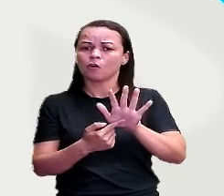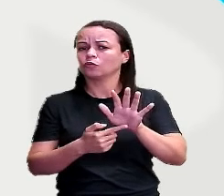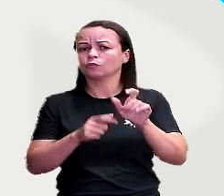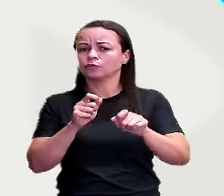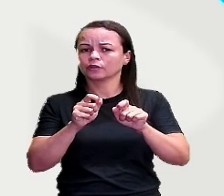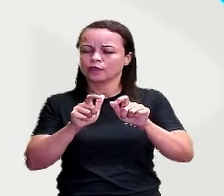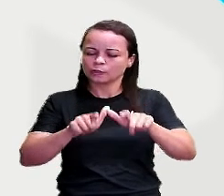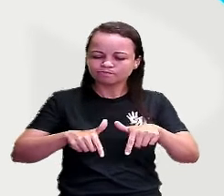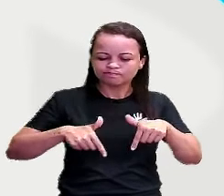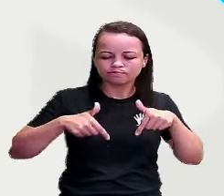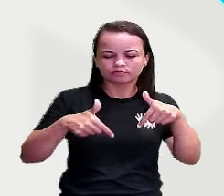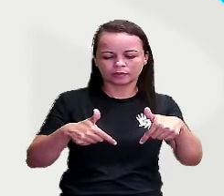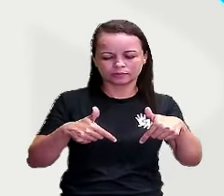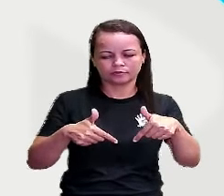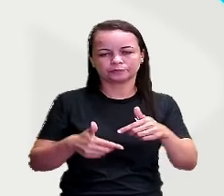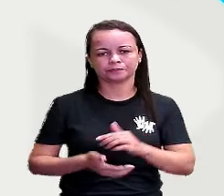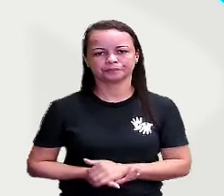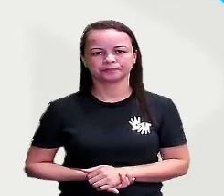Muito bem.